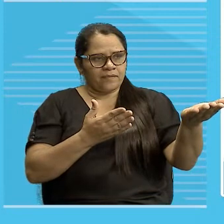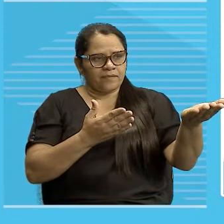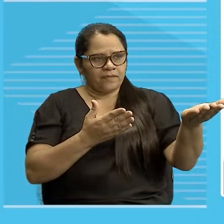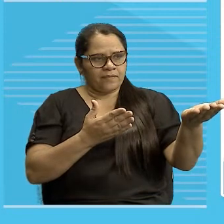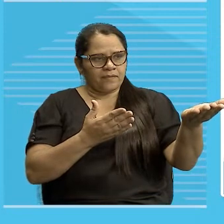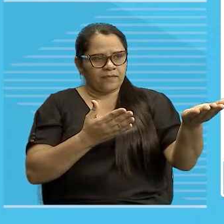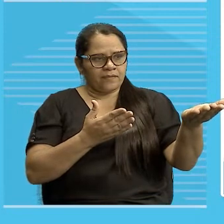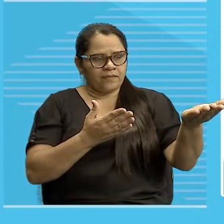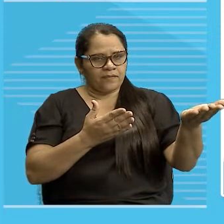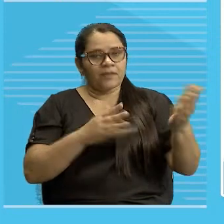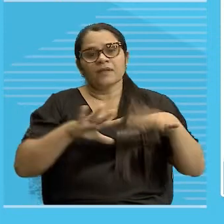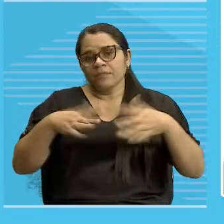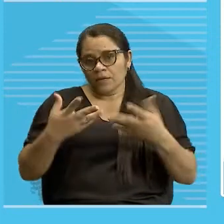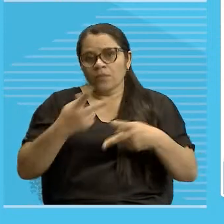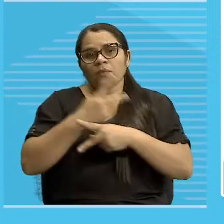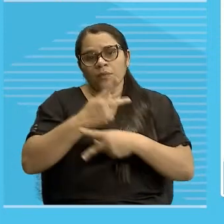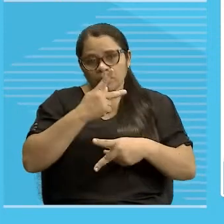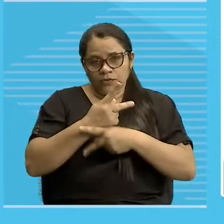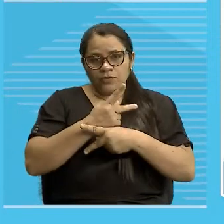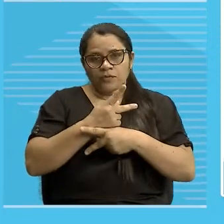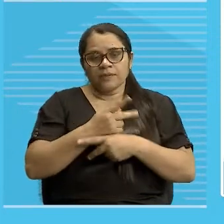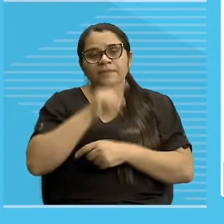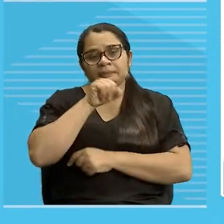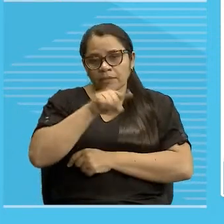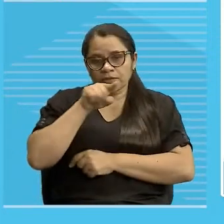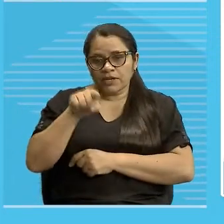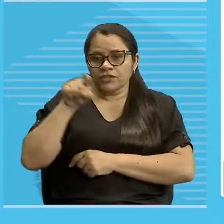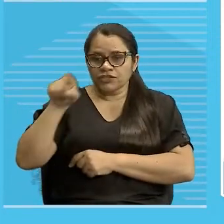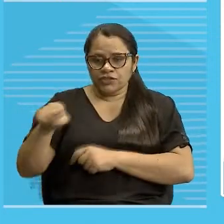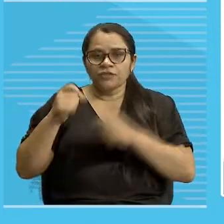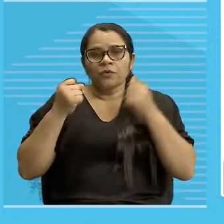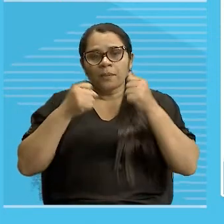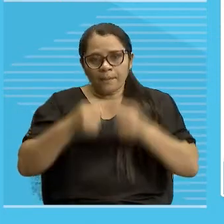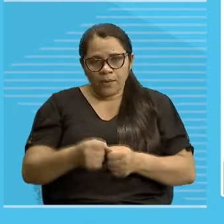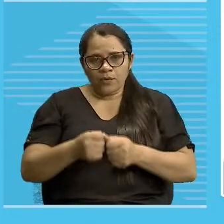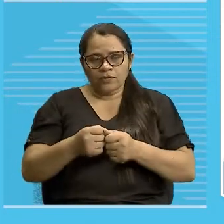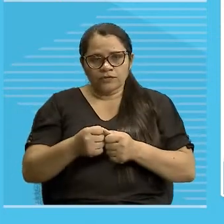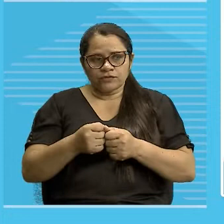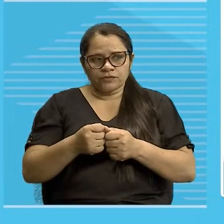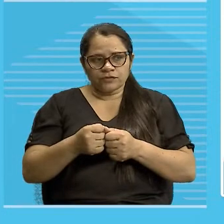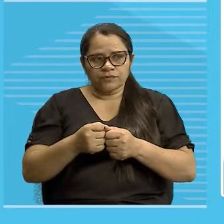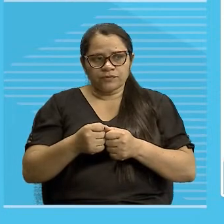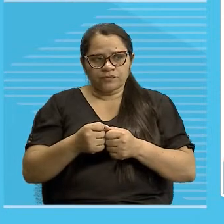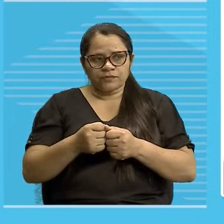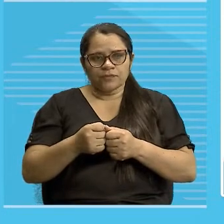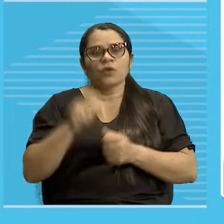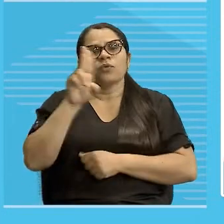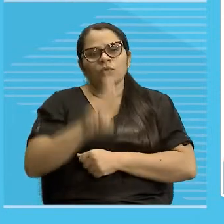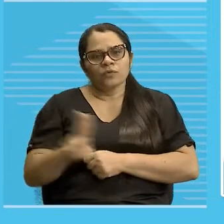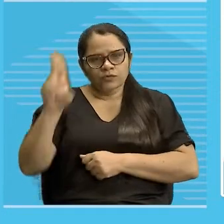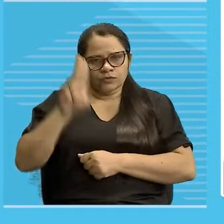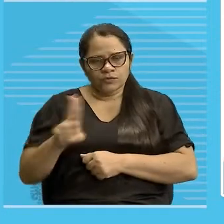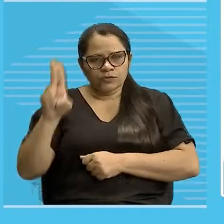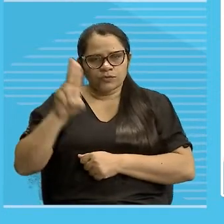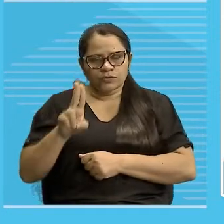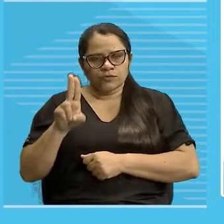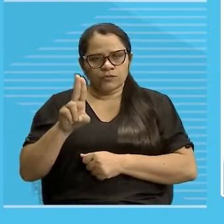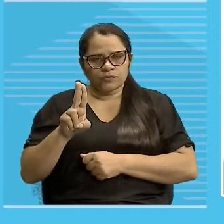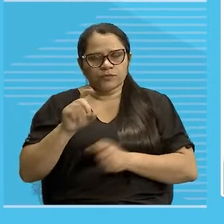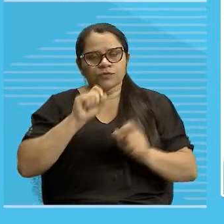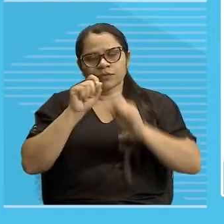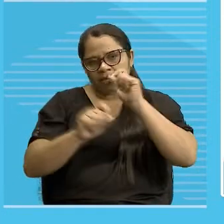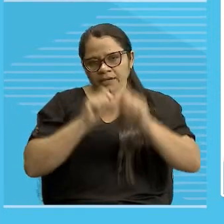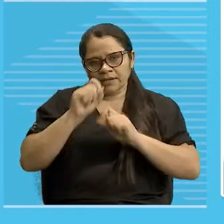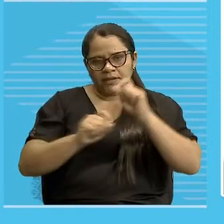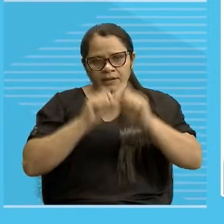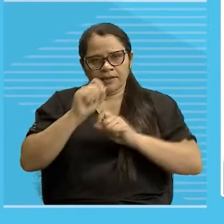Inclusive, como pronome demonstrativo, ele também pode se contrair com o artigo, né, gente? E ter uma situação aí de